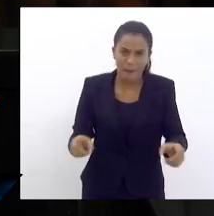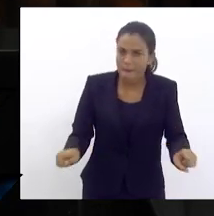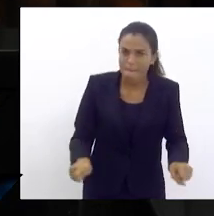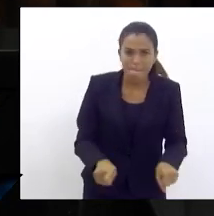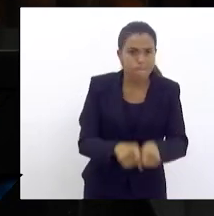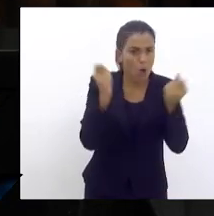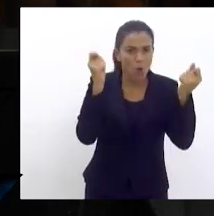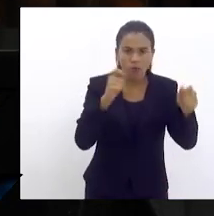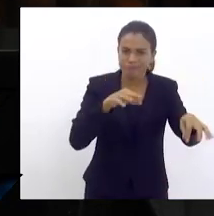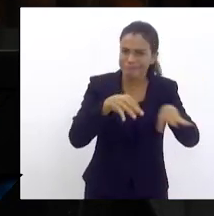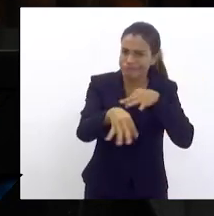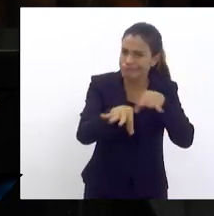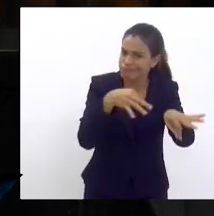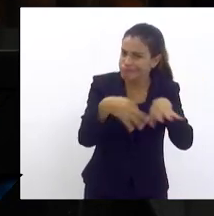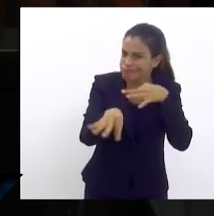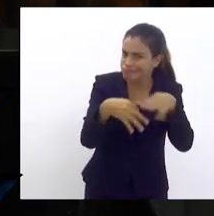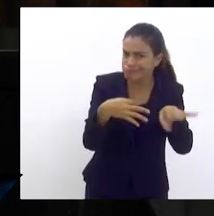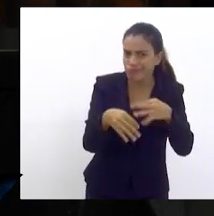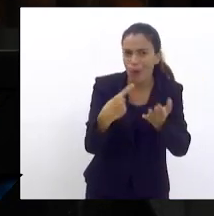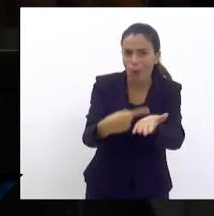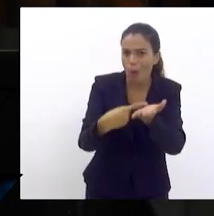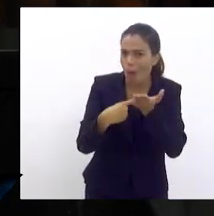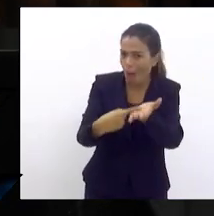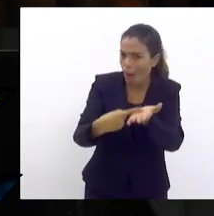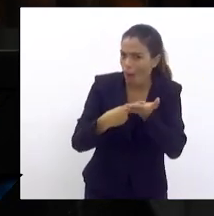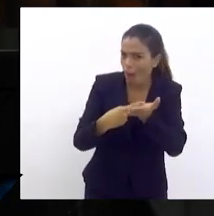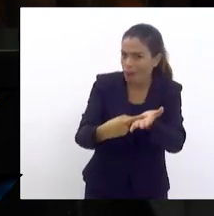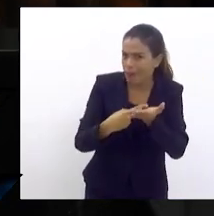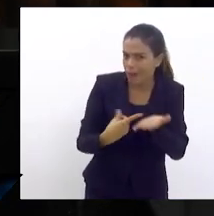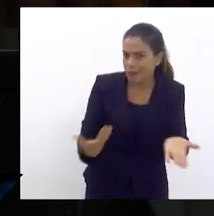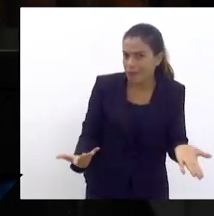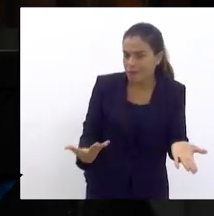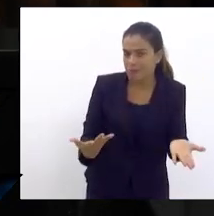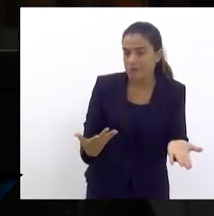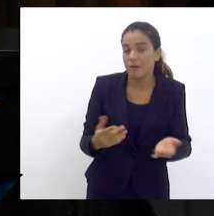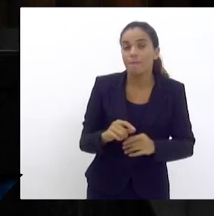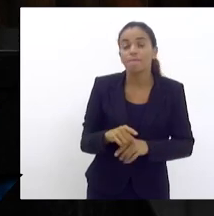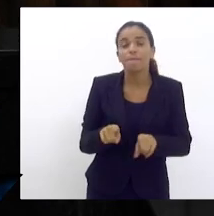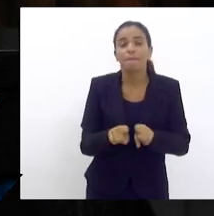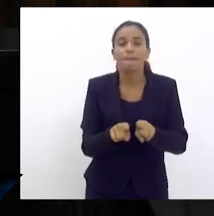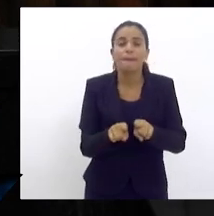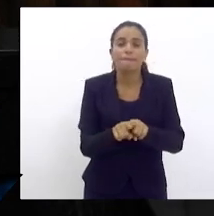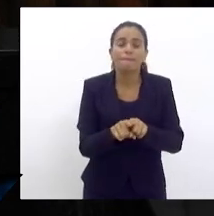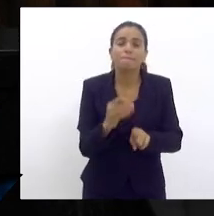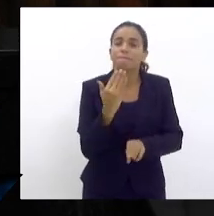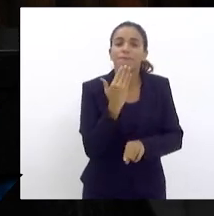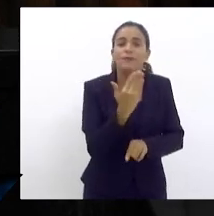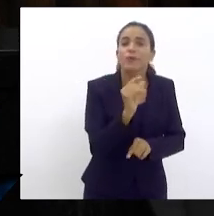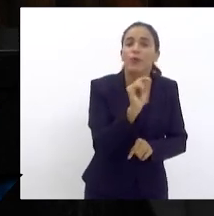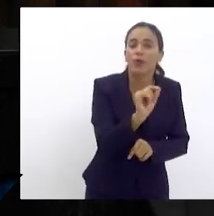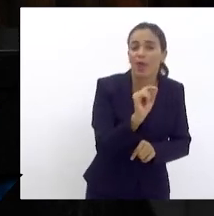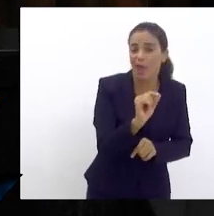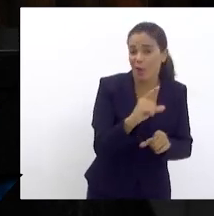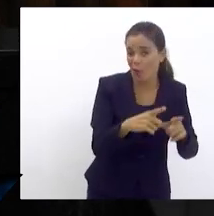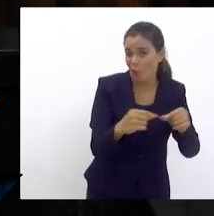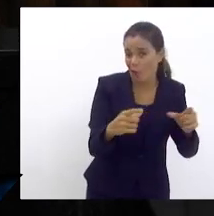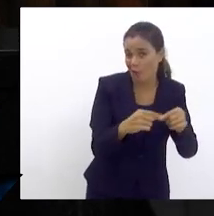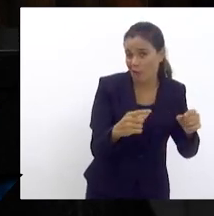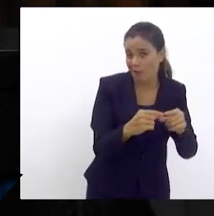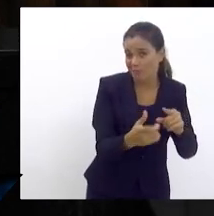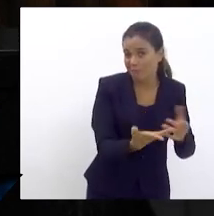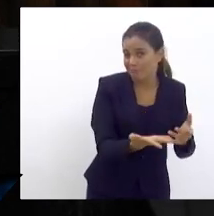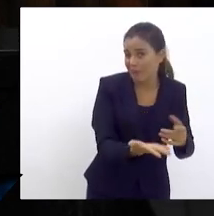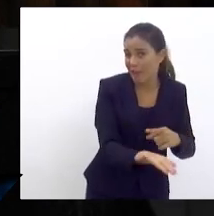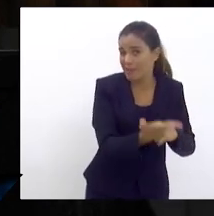Federativo e o abenece, entre aspas, que a união nos concede